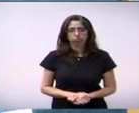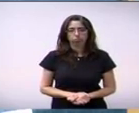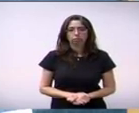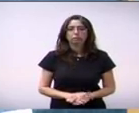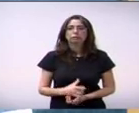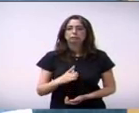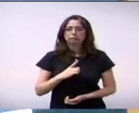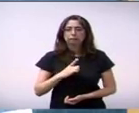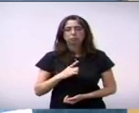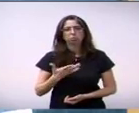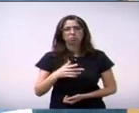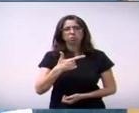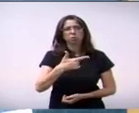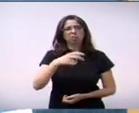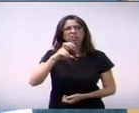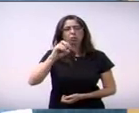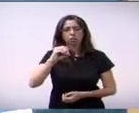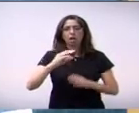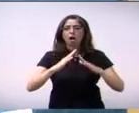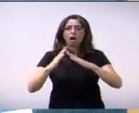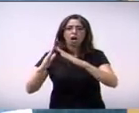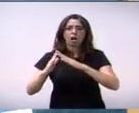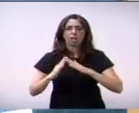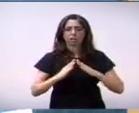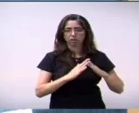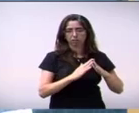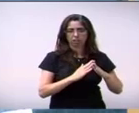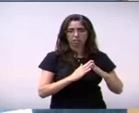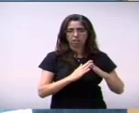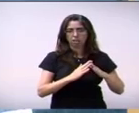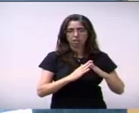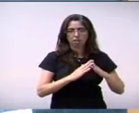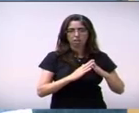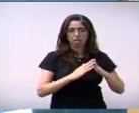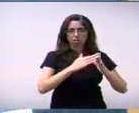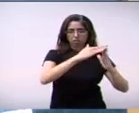casas só porque ela quer ter um espaço maior.